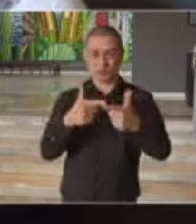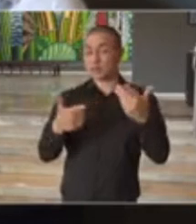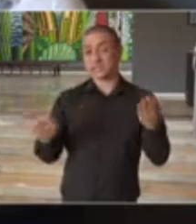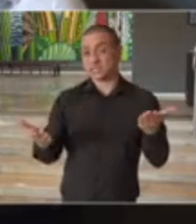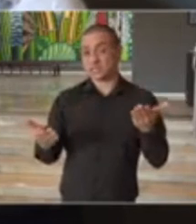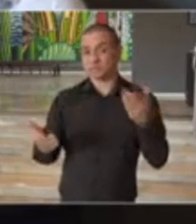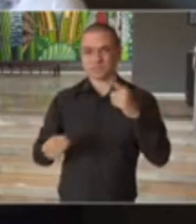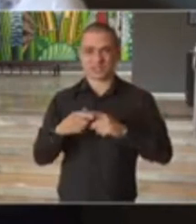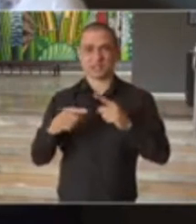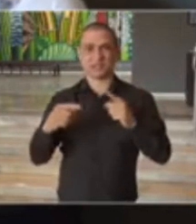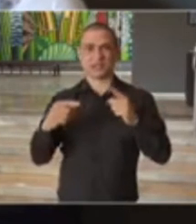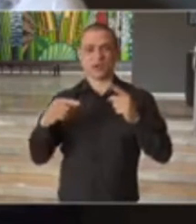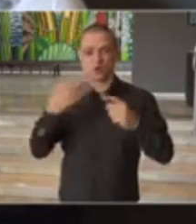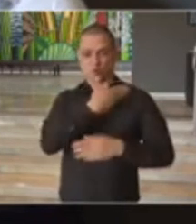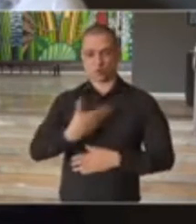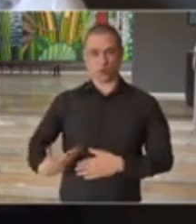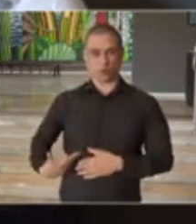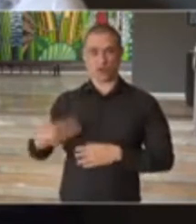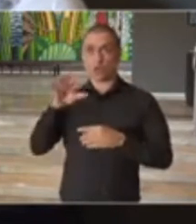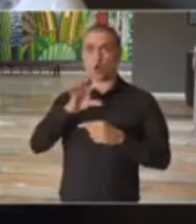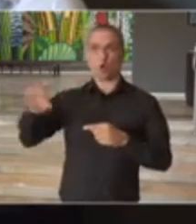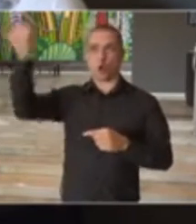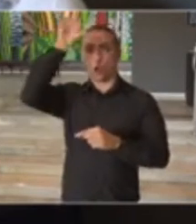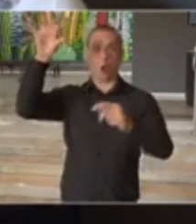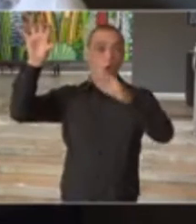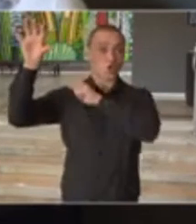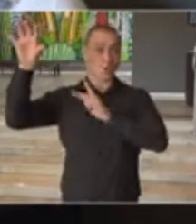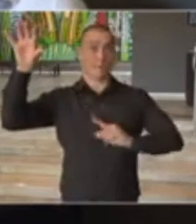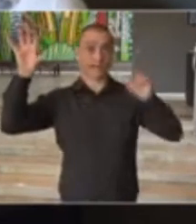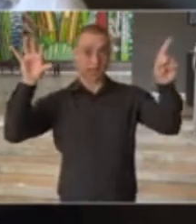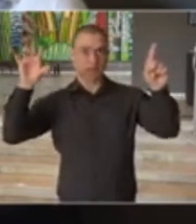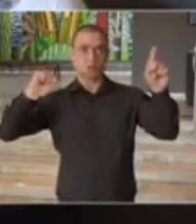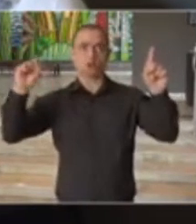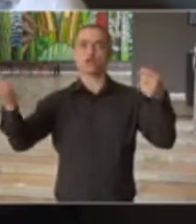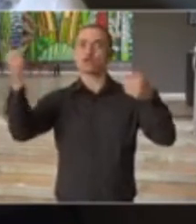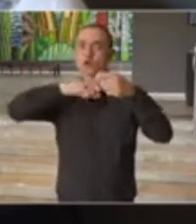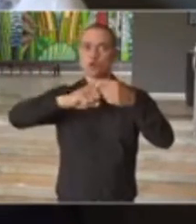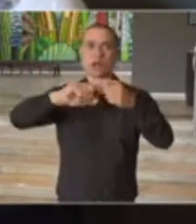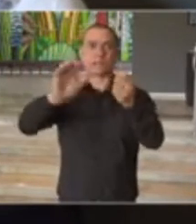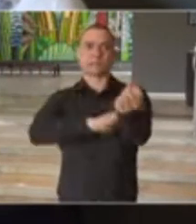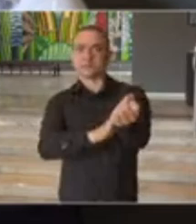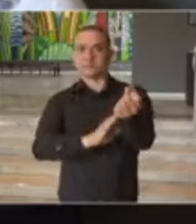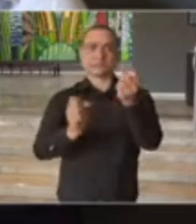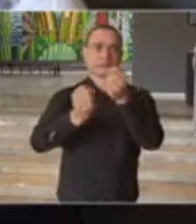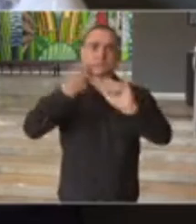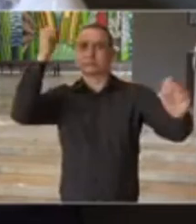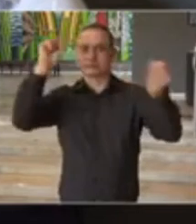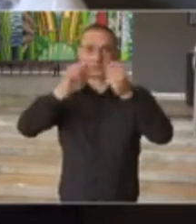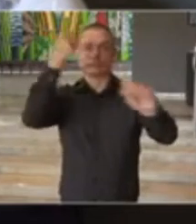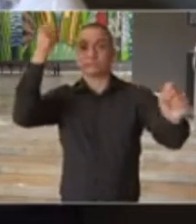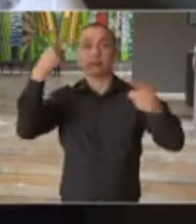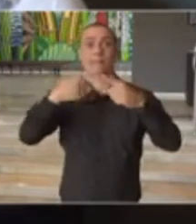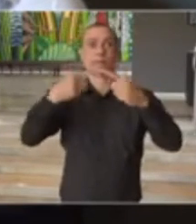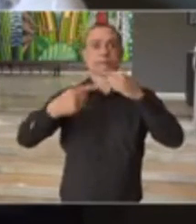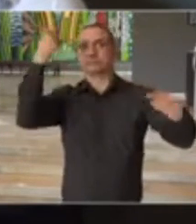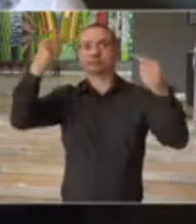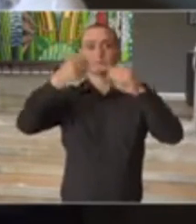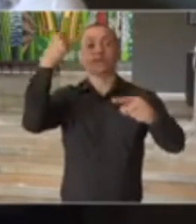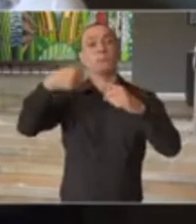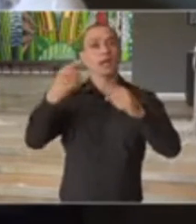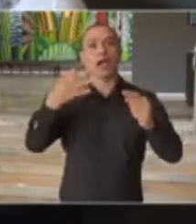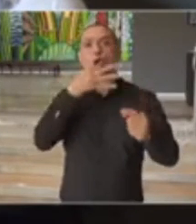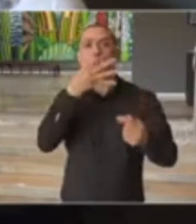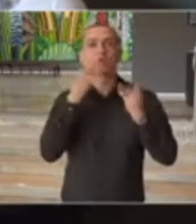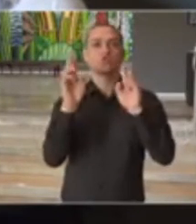que as tensões entre governadores e o presidente voltem a aparecer devido aí à divergência de